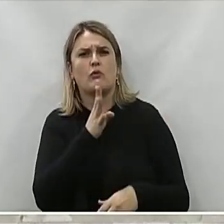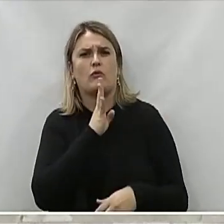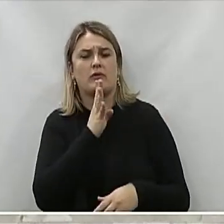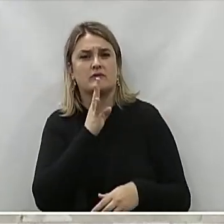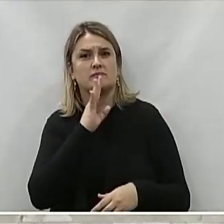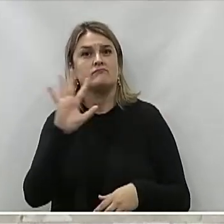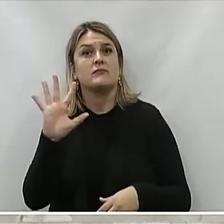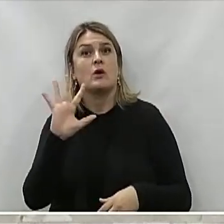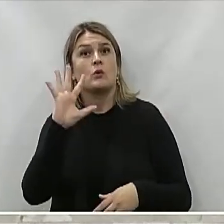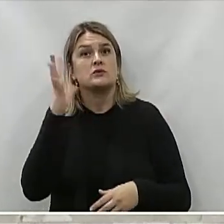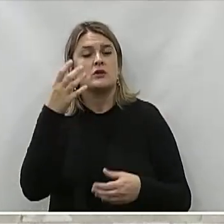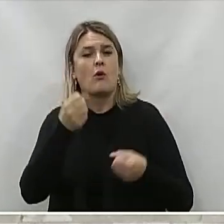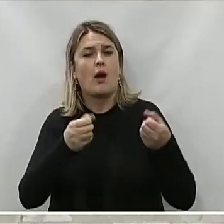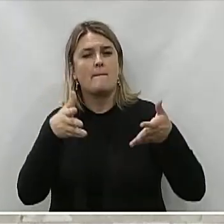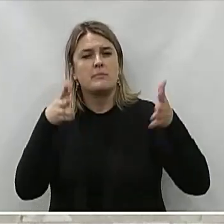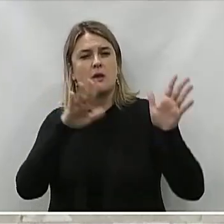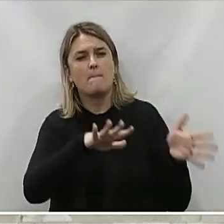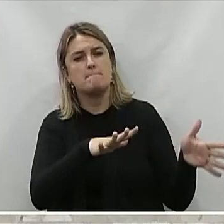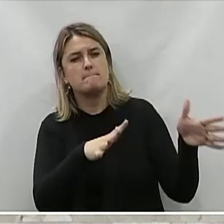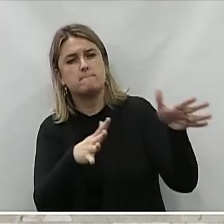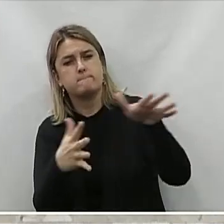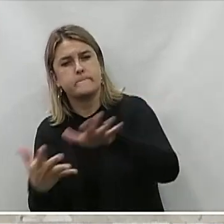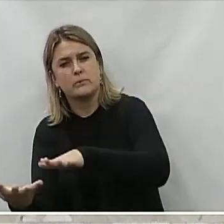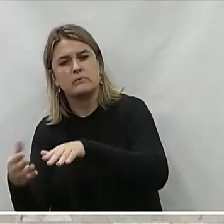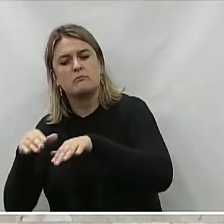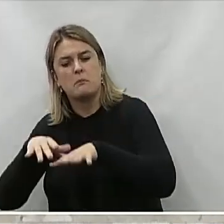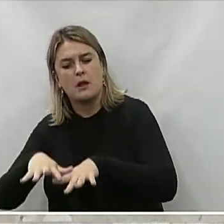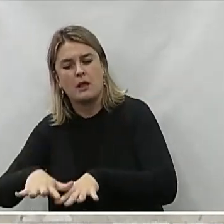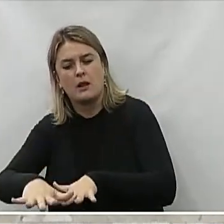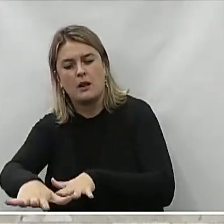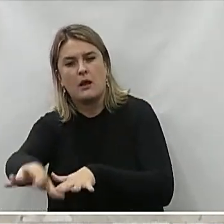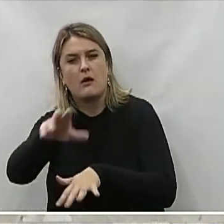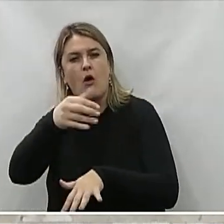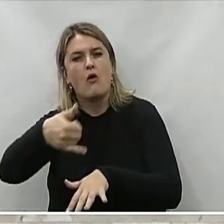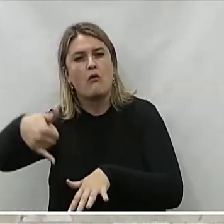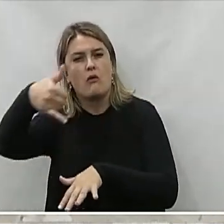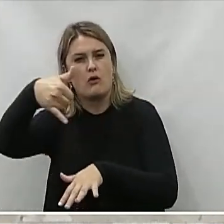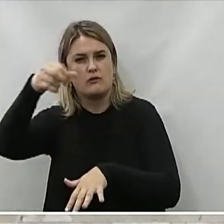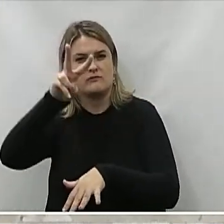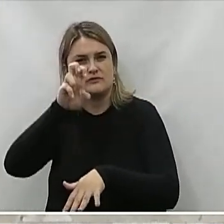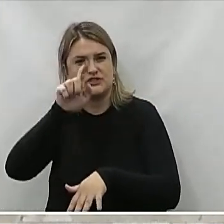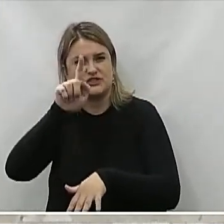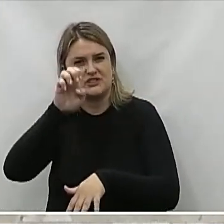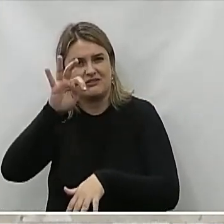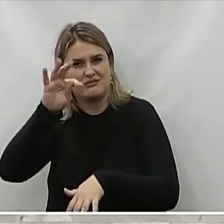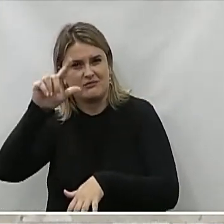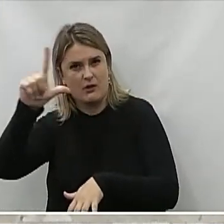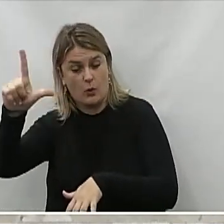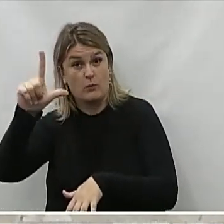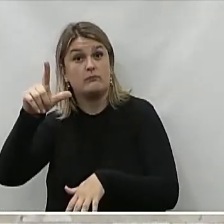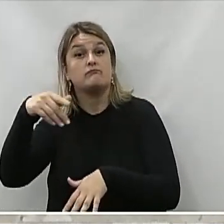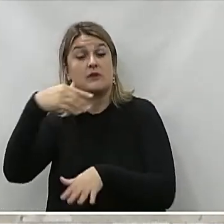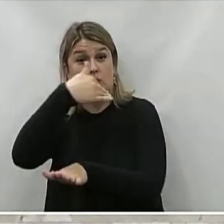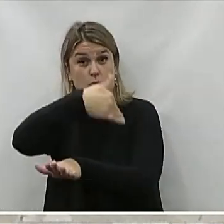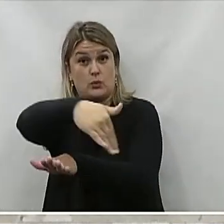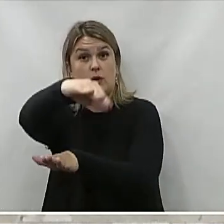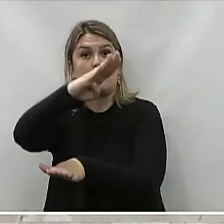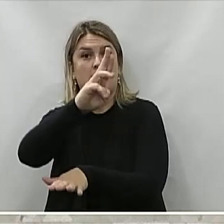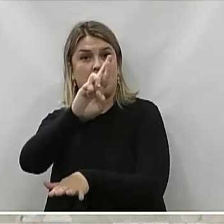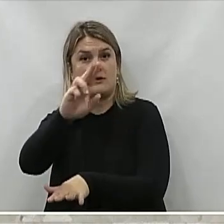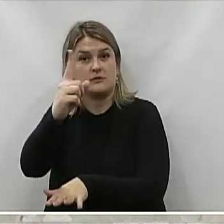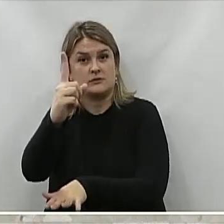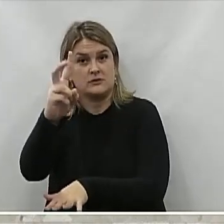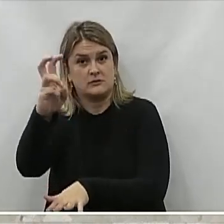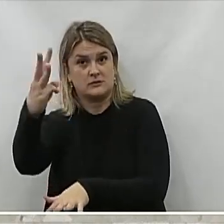Aconteceu um derramamento De óleo vegetal Por muitos quilômetros Na pista Da rodovia BR 153 O que por consequência